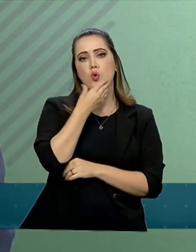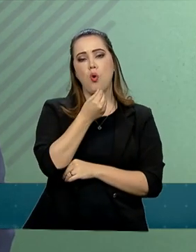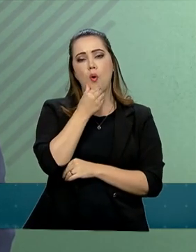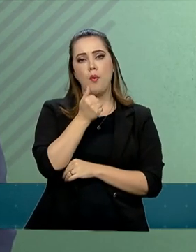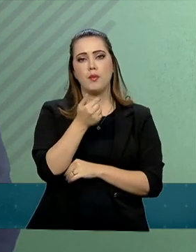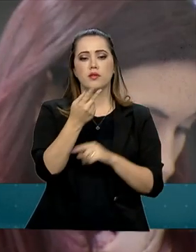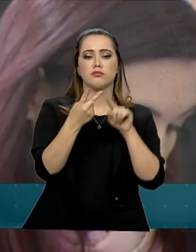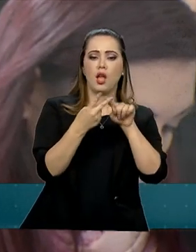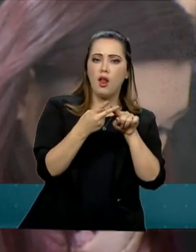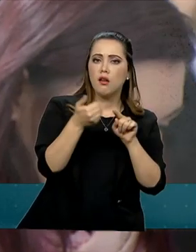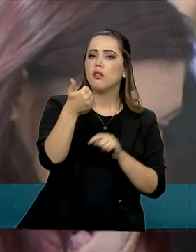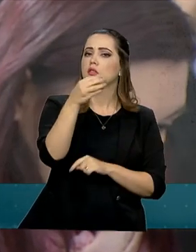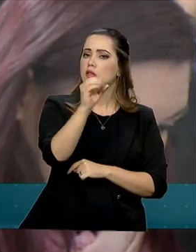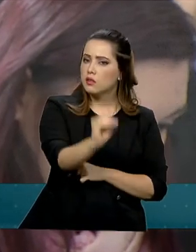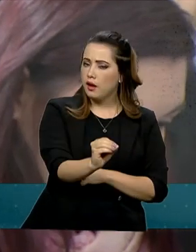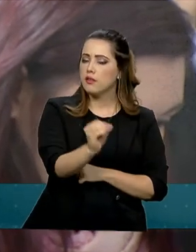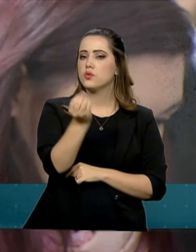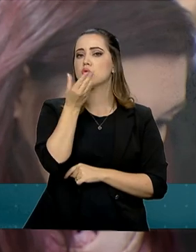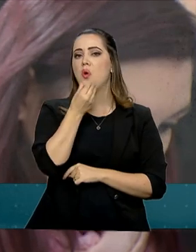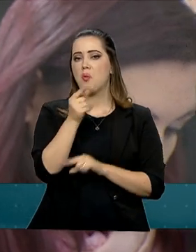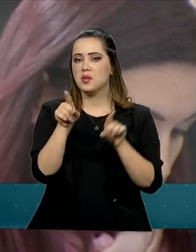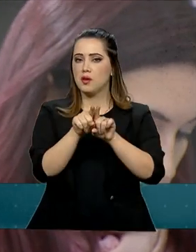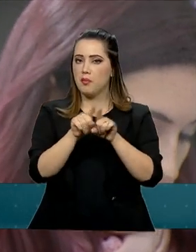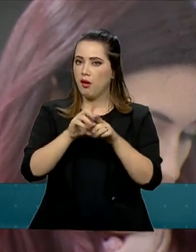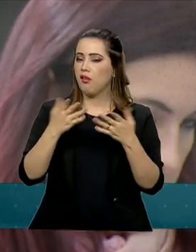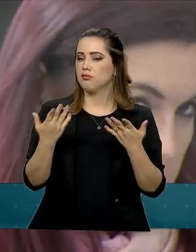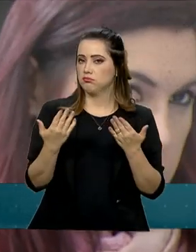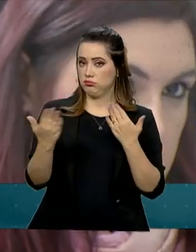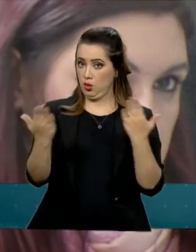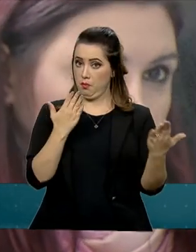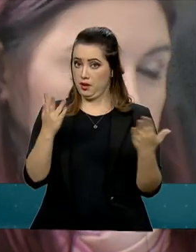Boa noite, porta-voz, Fábio Murakawa, do Valor. vamos lá.